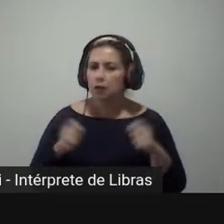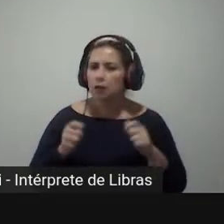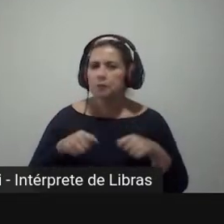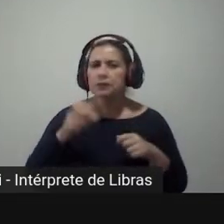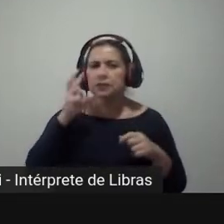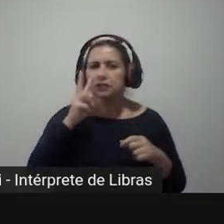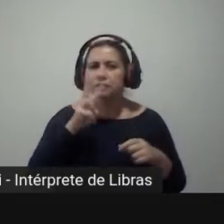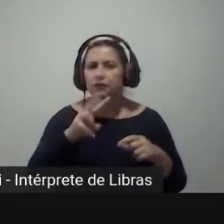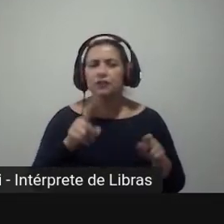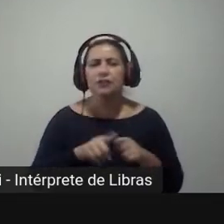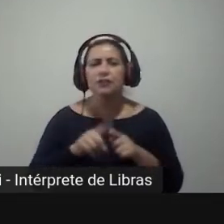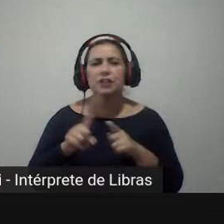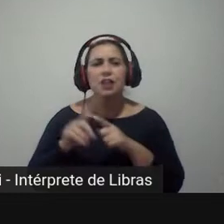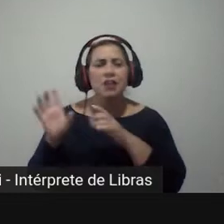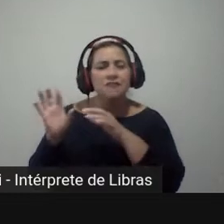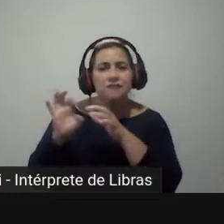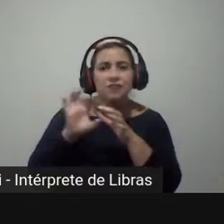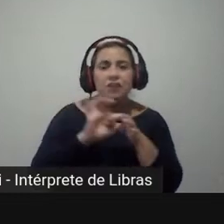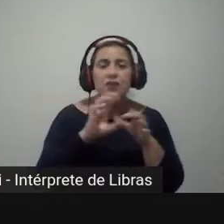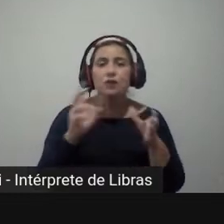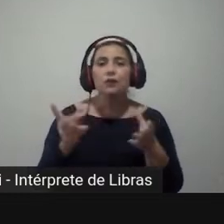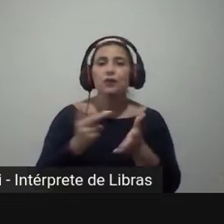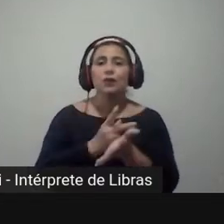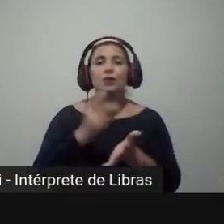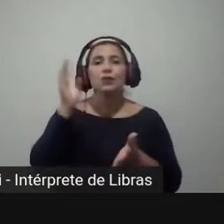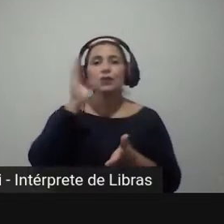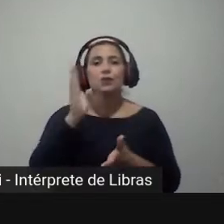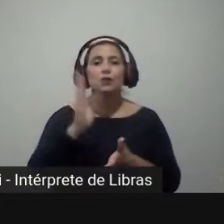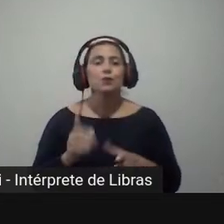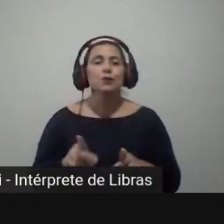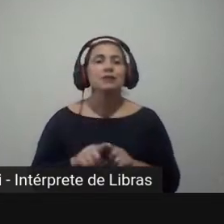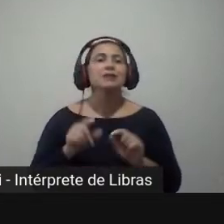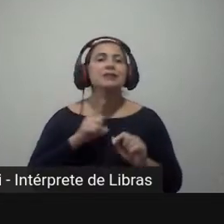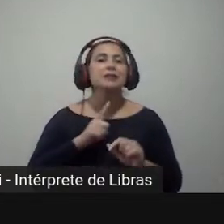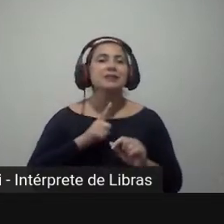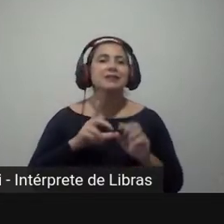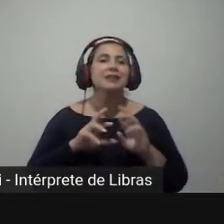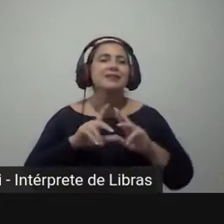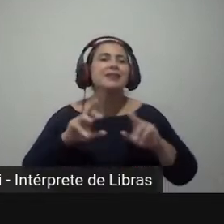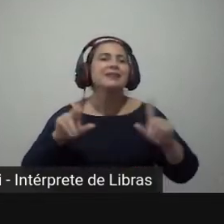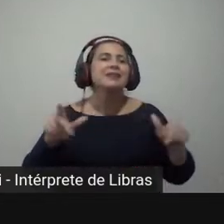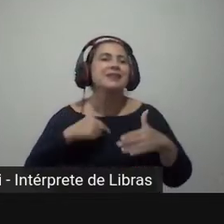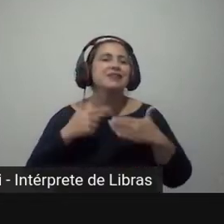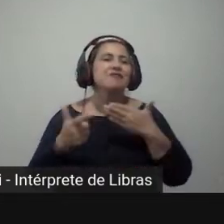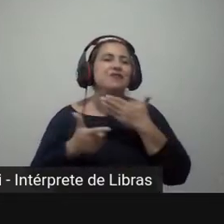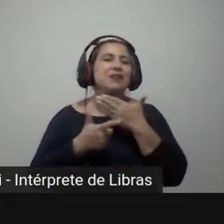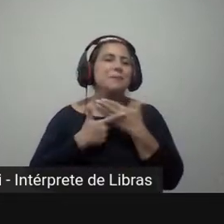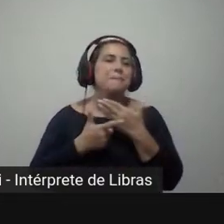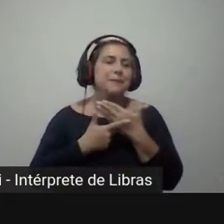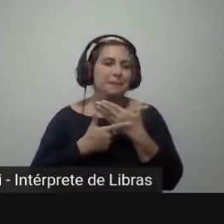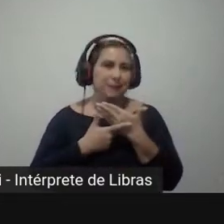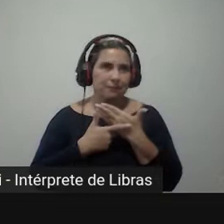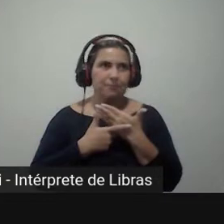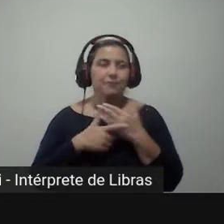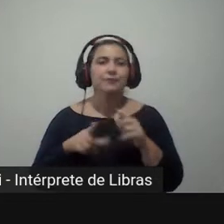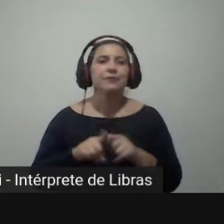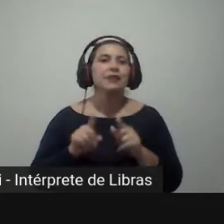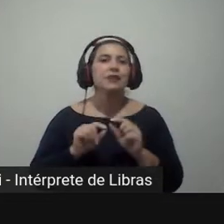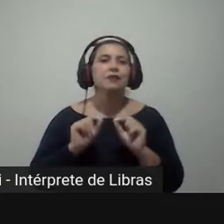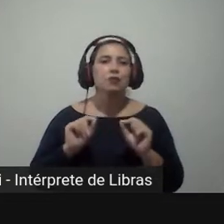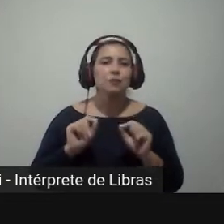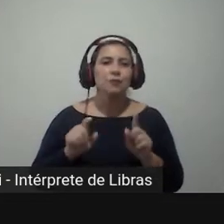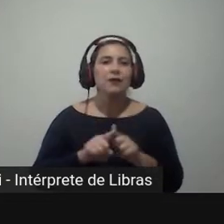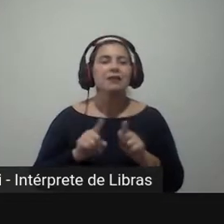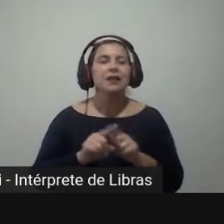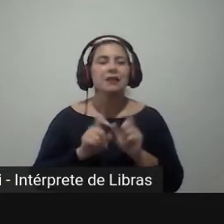que nesse contexto brasileiro o efeito coateio tem diferentes papéis. Ele acaba atuando tanto na questão